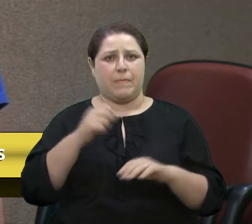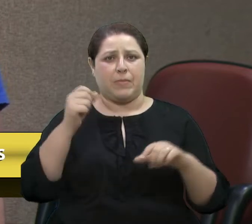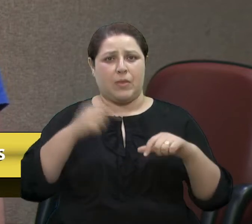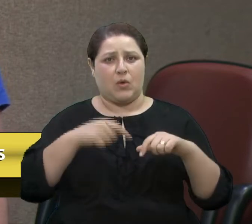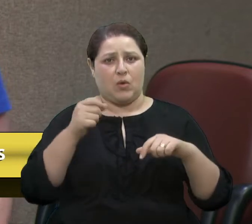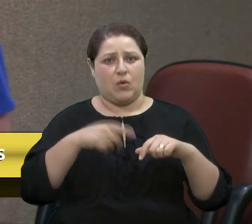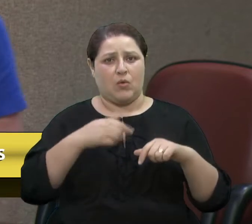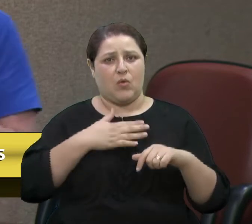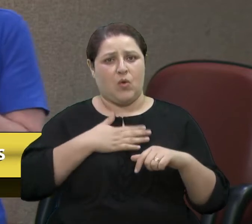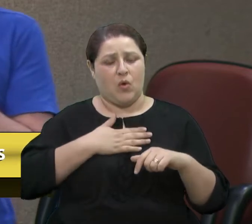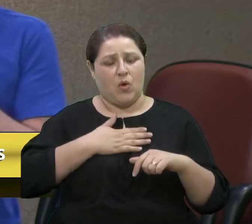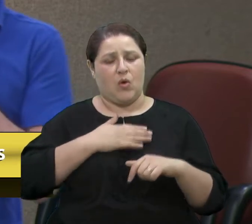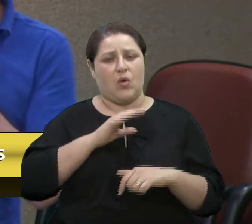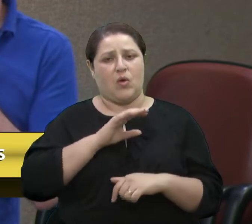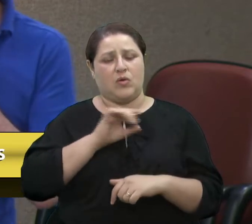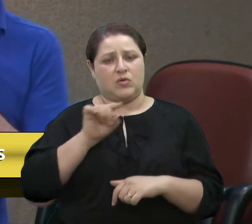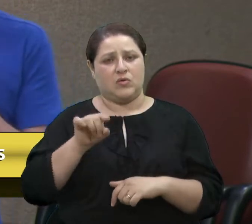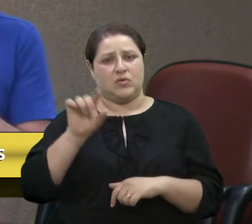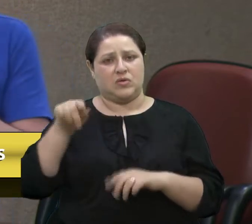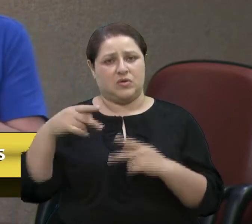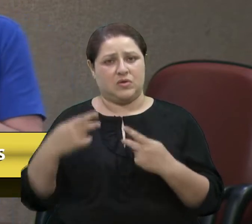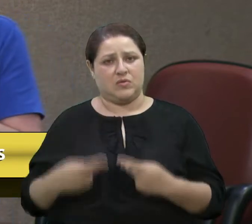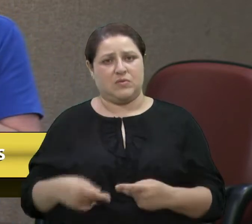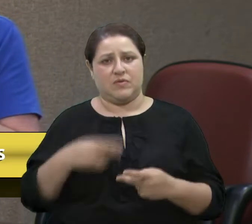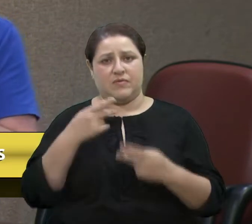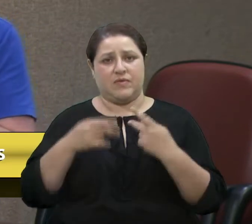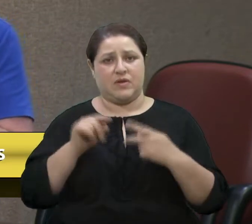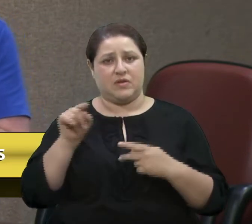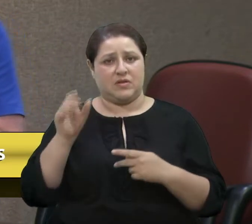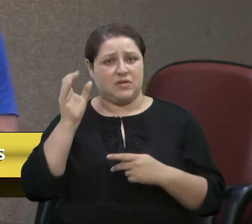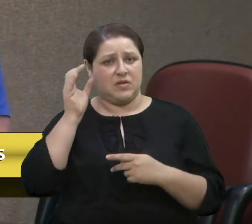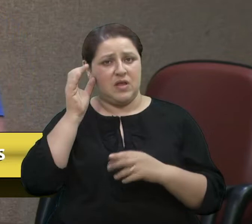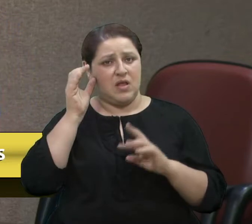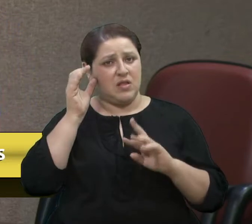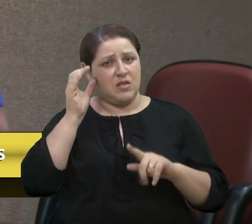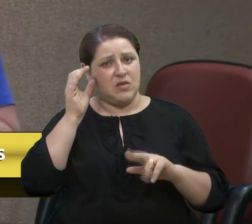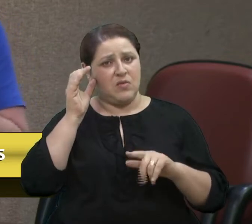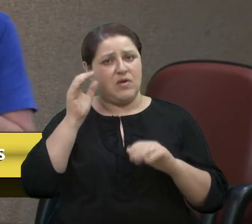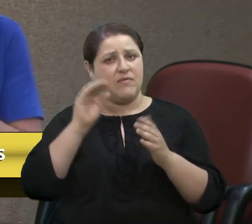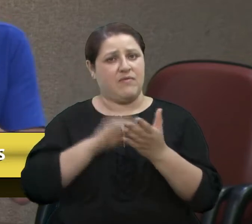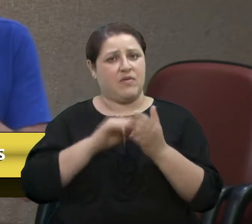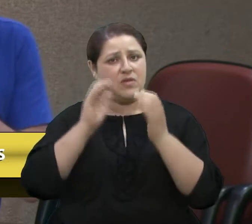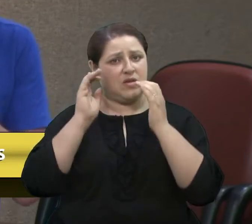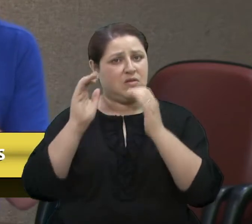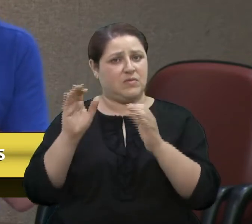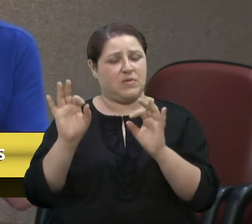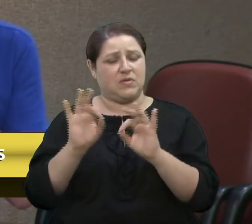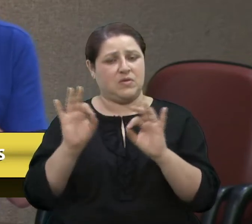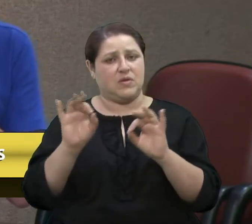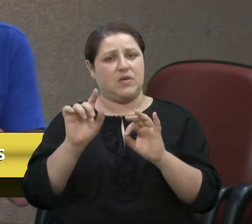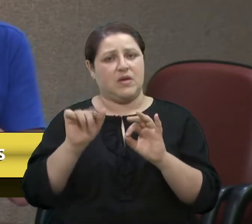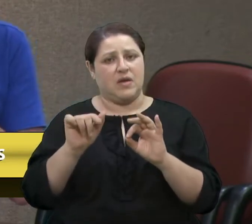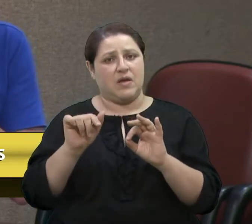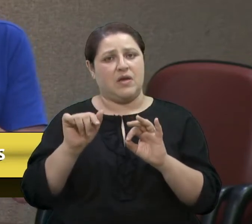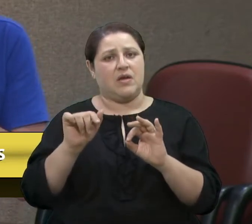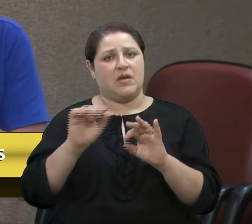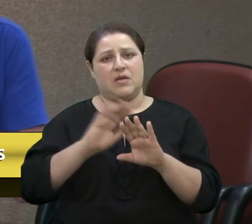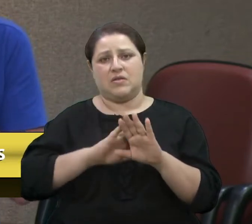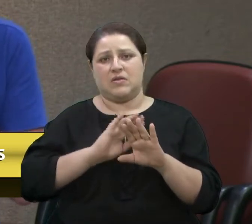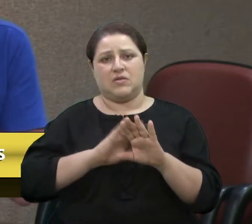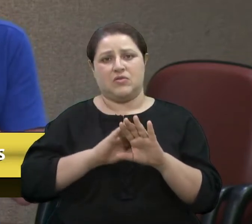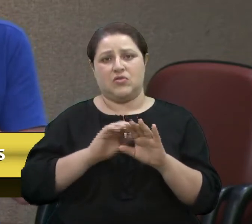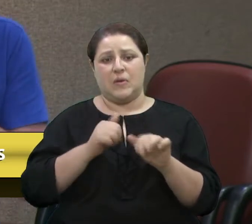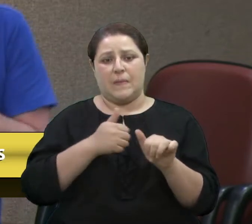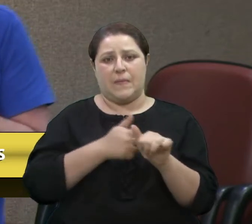como ser humano. Quando eu falei do senhor, não leve como ser desconsiderado, de maneira nenhuma. é que nós temos uma ideologia muito